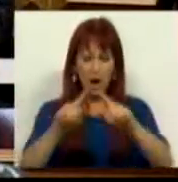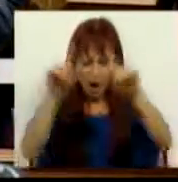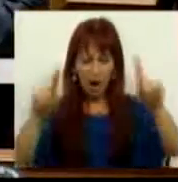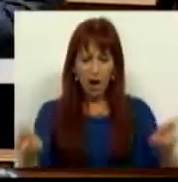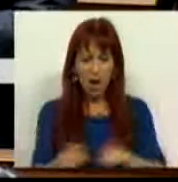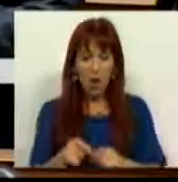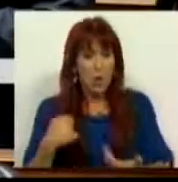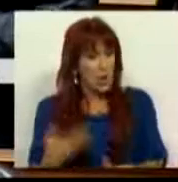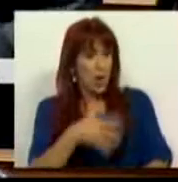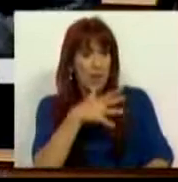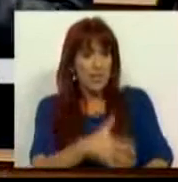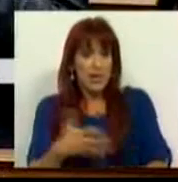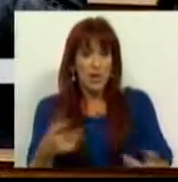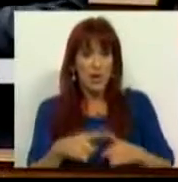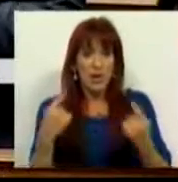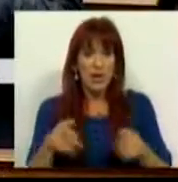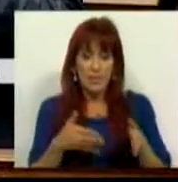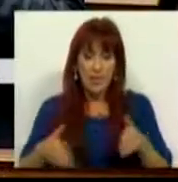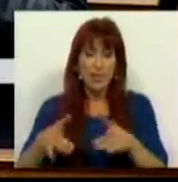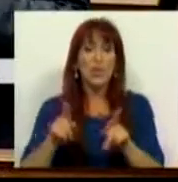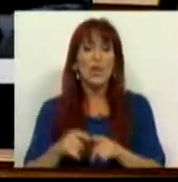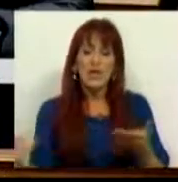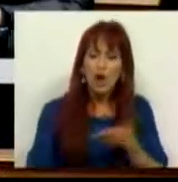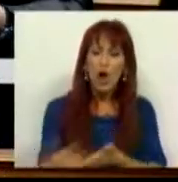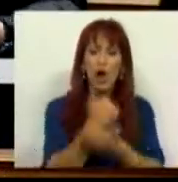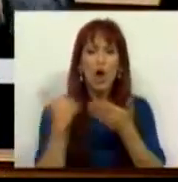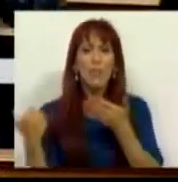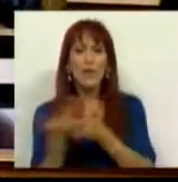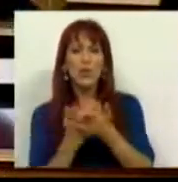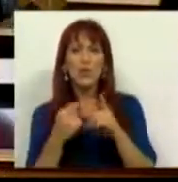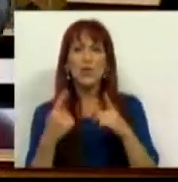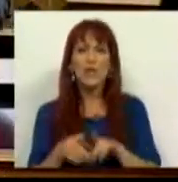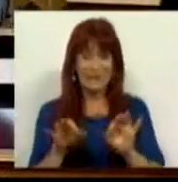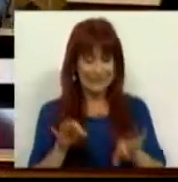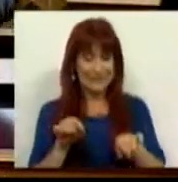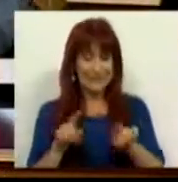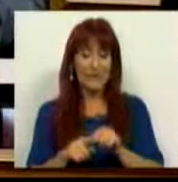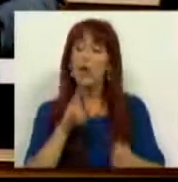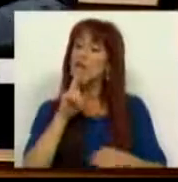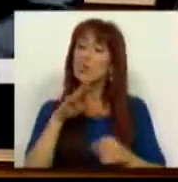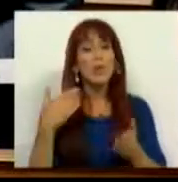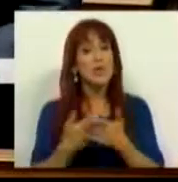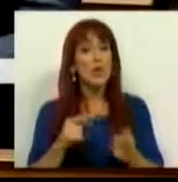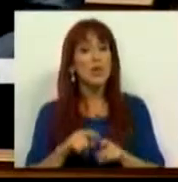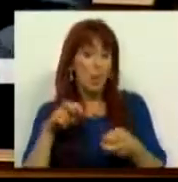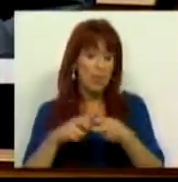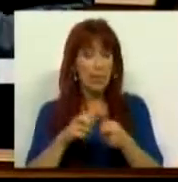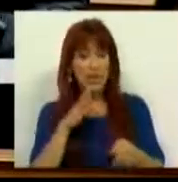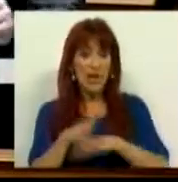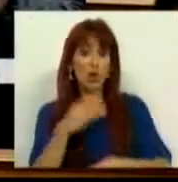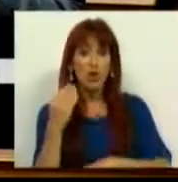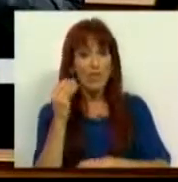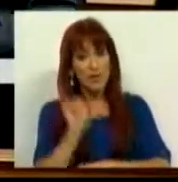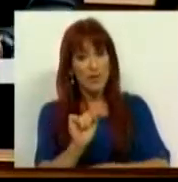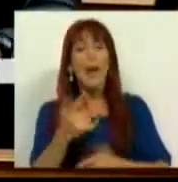quadro daquilo que foi acabado de referir, ou seja, termos uma estratégia para recuperar a economia e ter com isso uma resposta para os problemas diretos dos